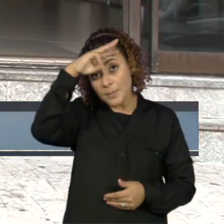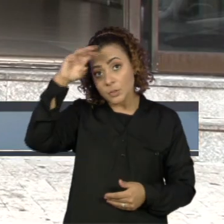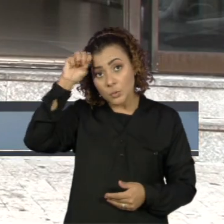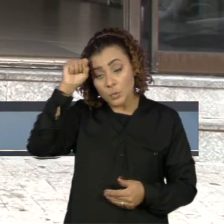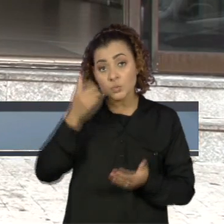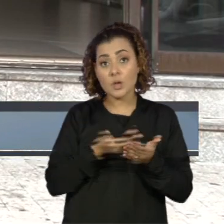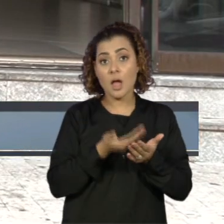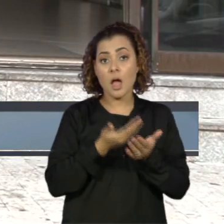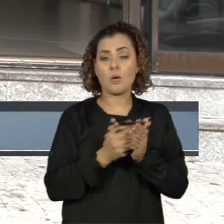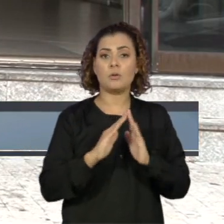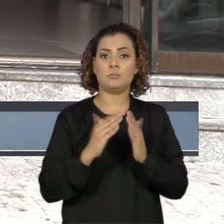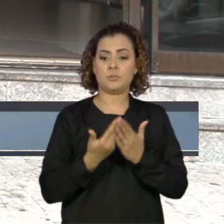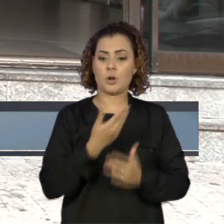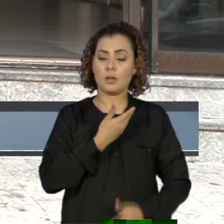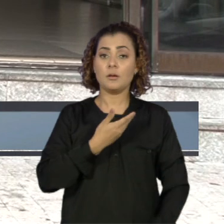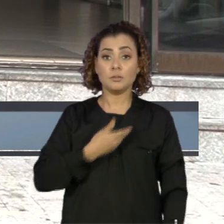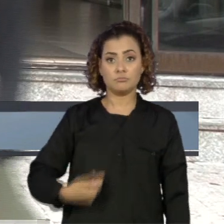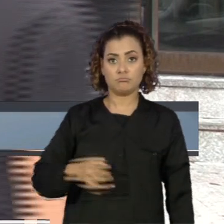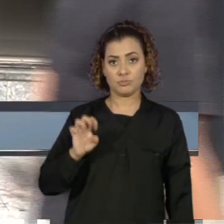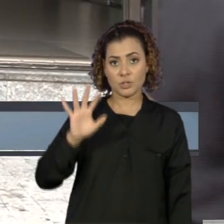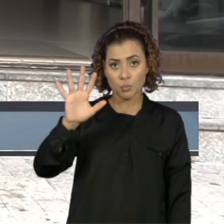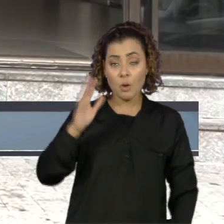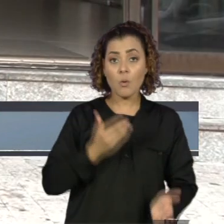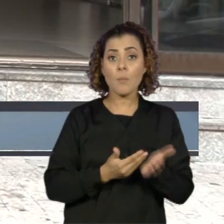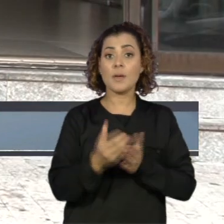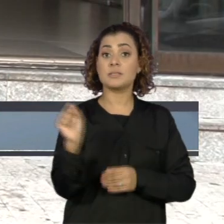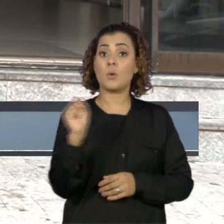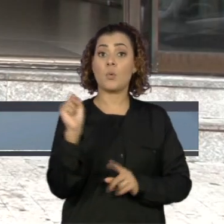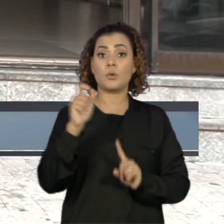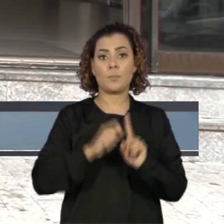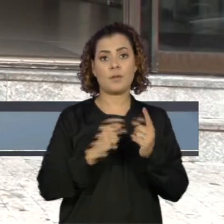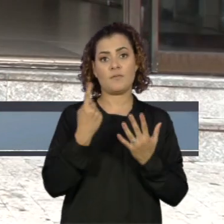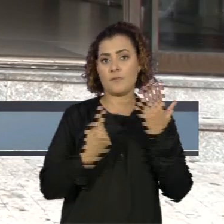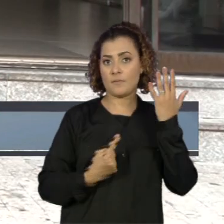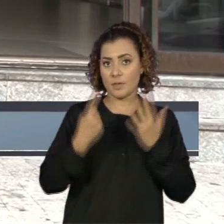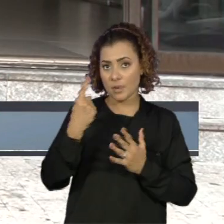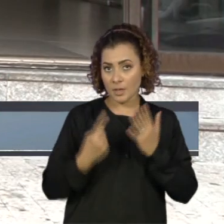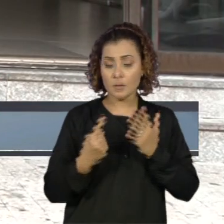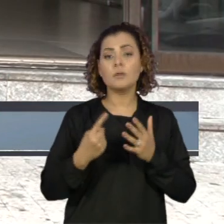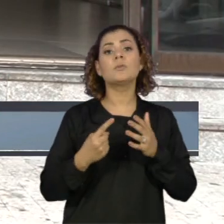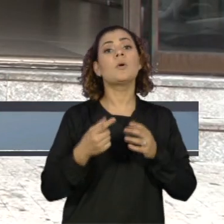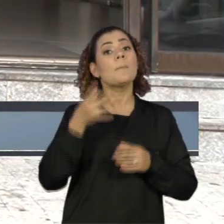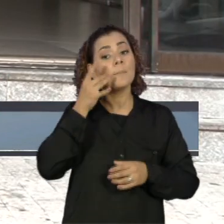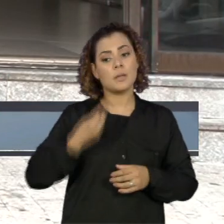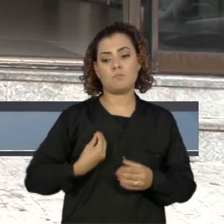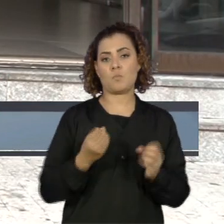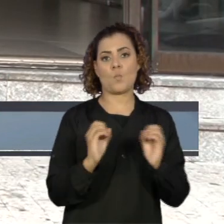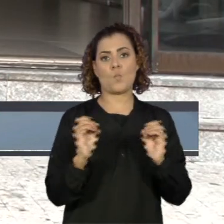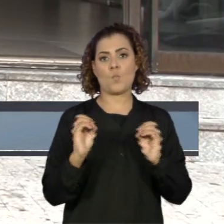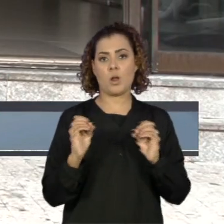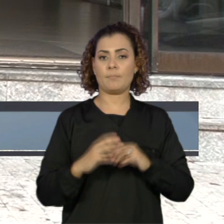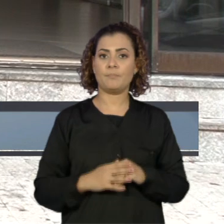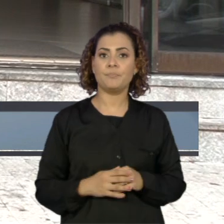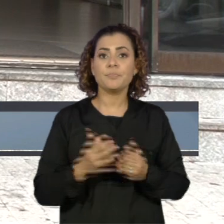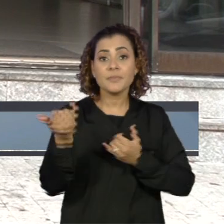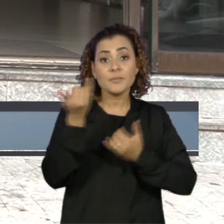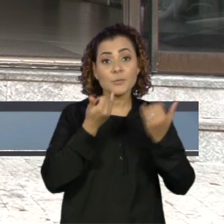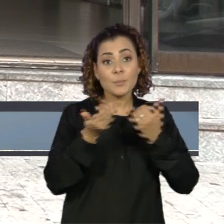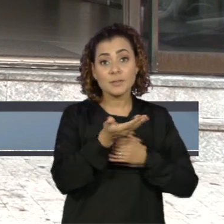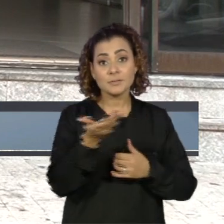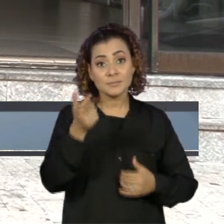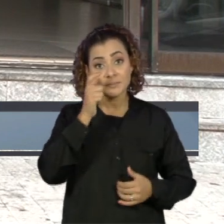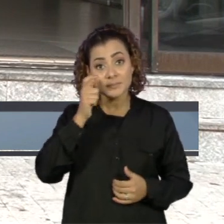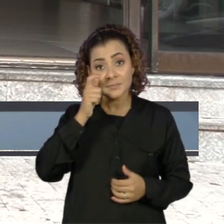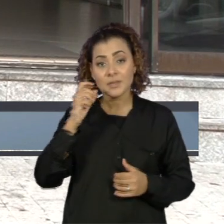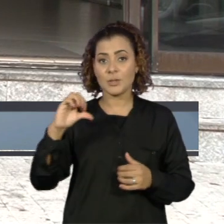as aulas da rede estadual começam no dia 8 de fevereiro de maneira não presencial. Mais informações você vê